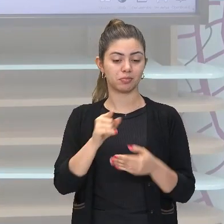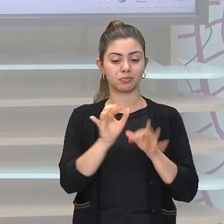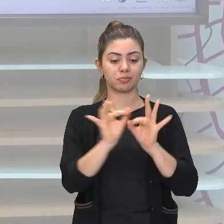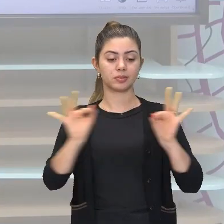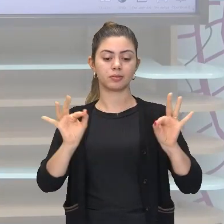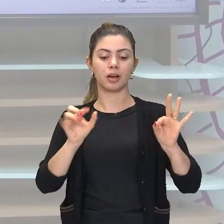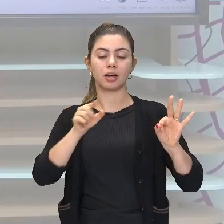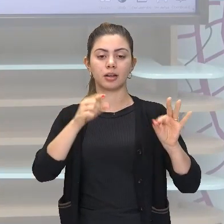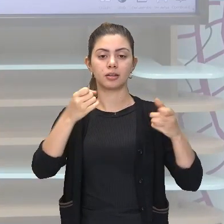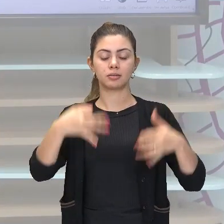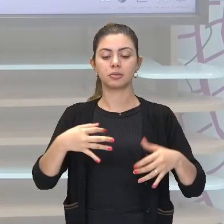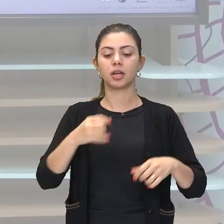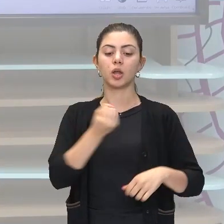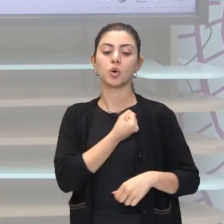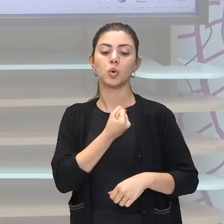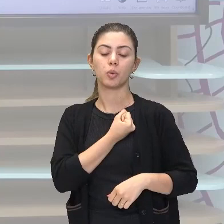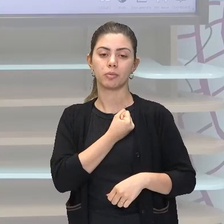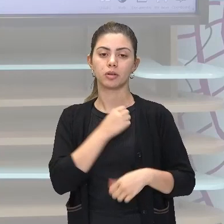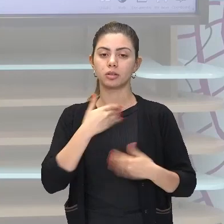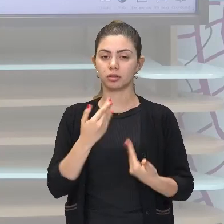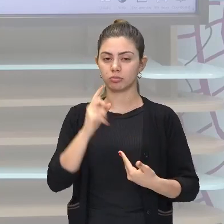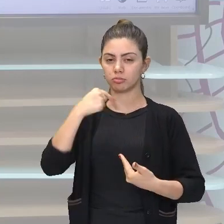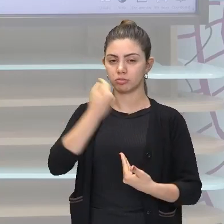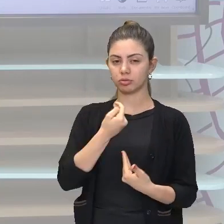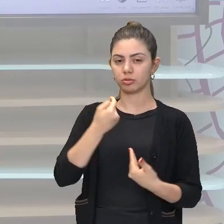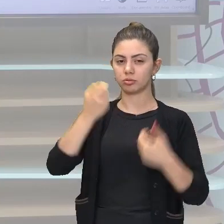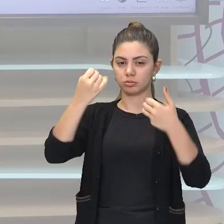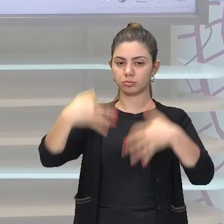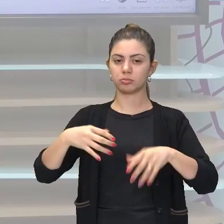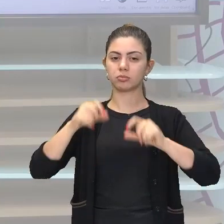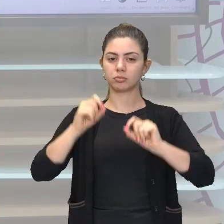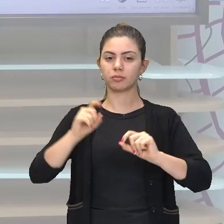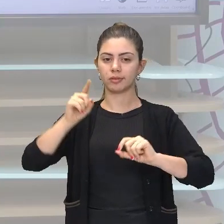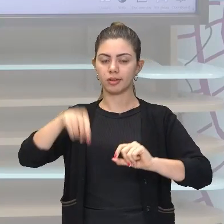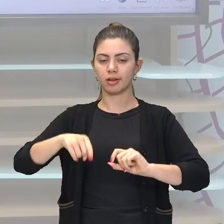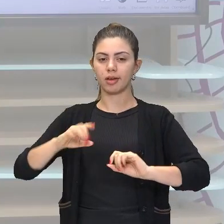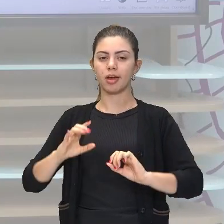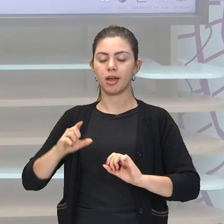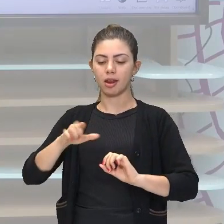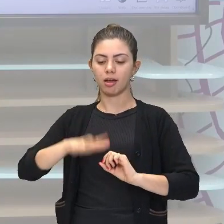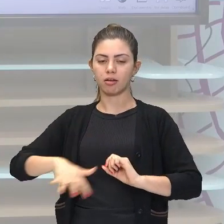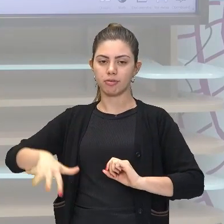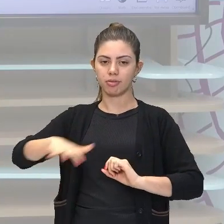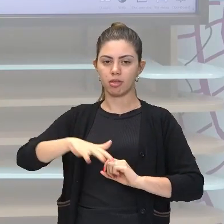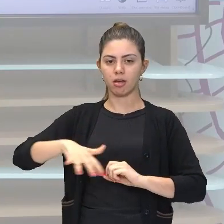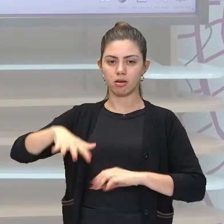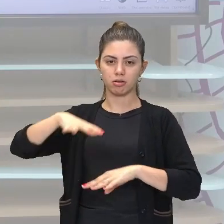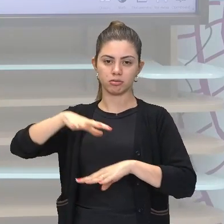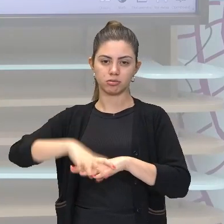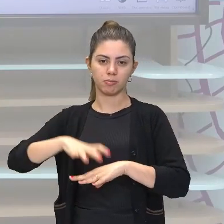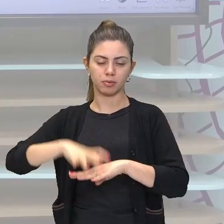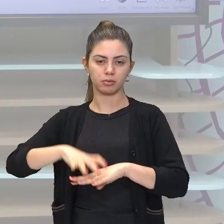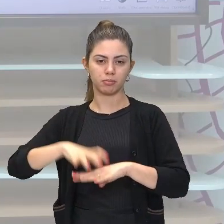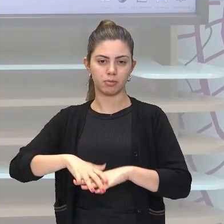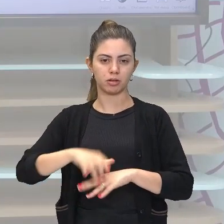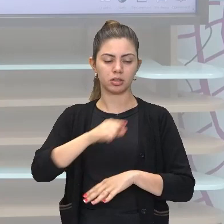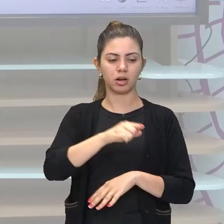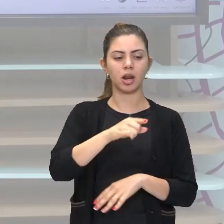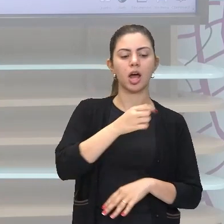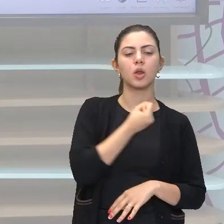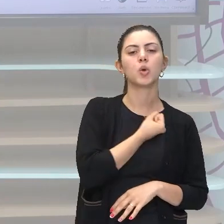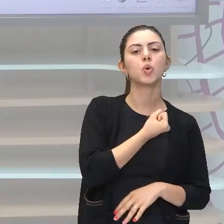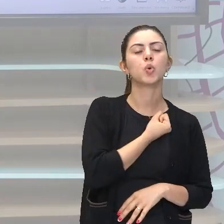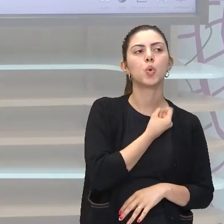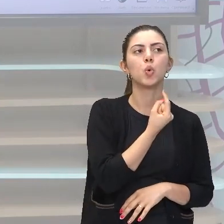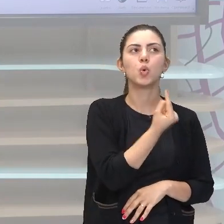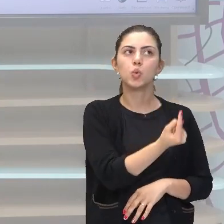em álgebra, né? Nós estamos tratando a parte de álgebra. Em álgebra, quando você diz um número e que você não